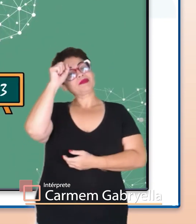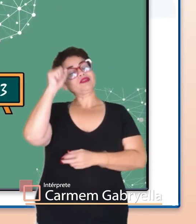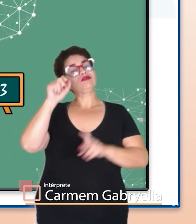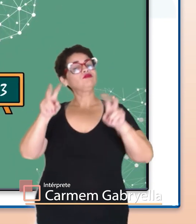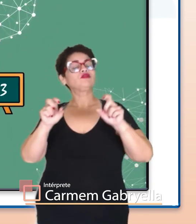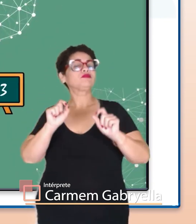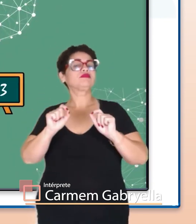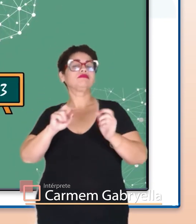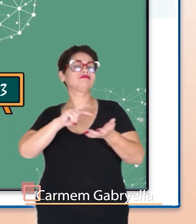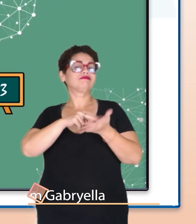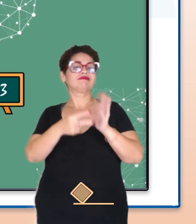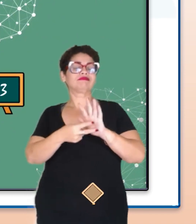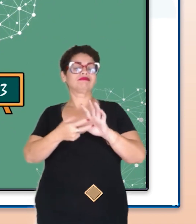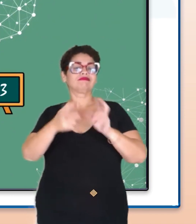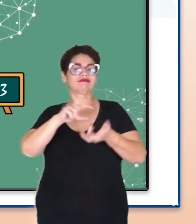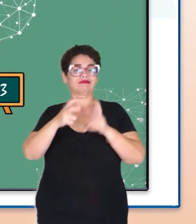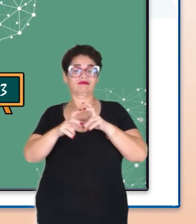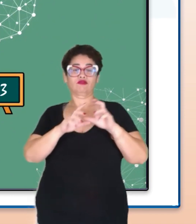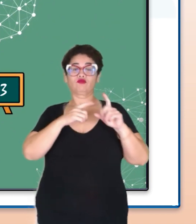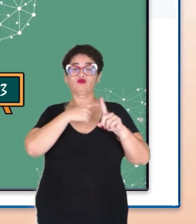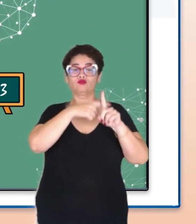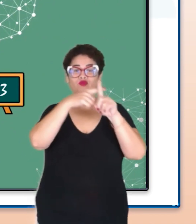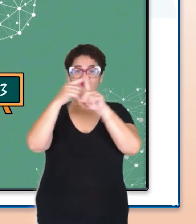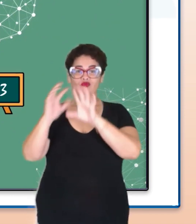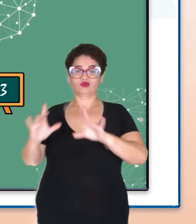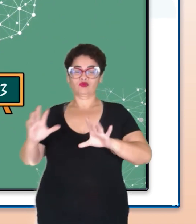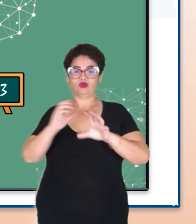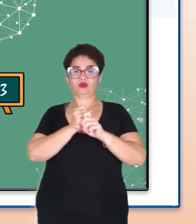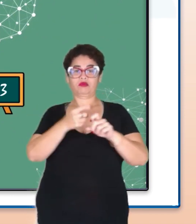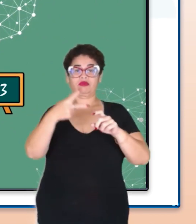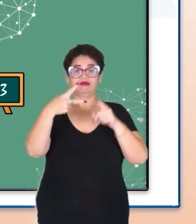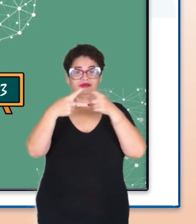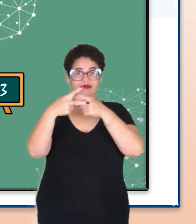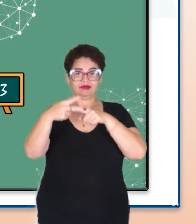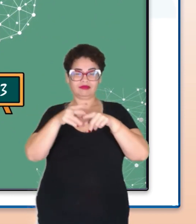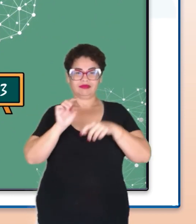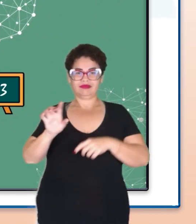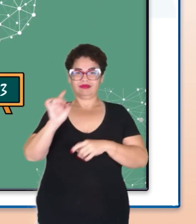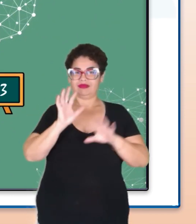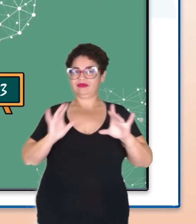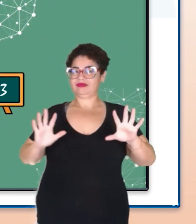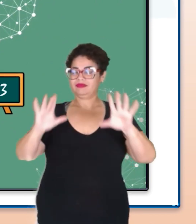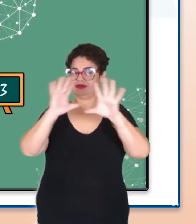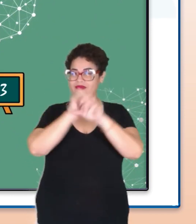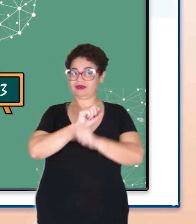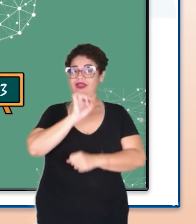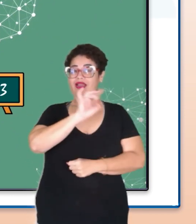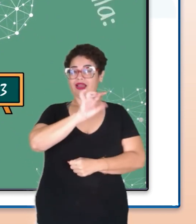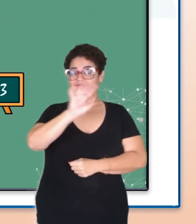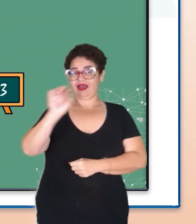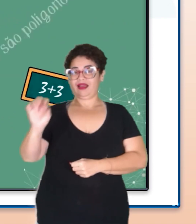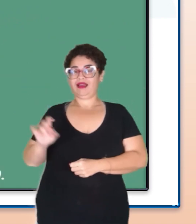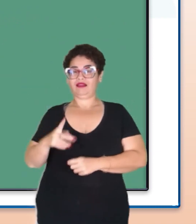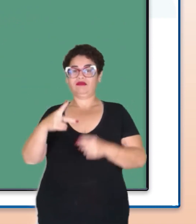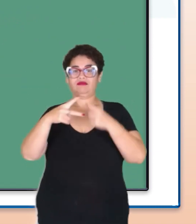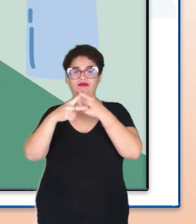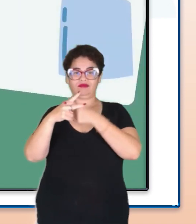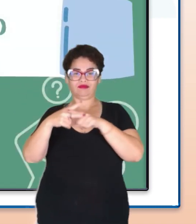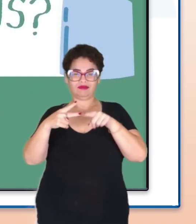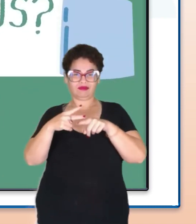aprenderemos sobre o que são polígonos, a soma dos ângulos internos, cálculo da medida de cada ângulo interno dos polígonos